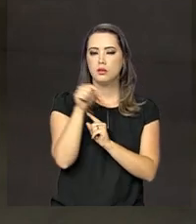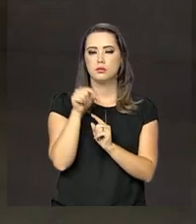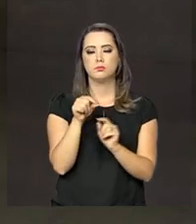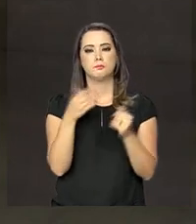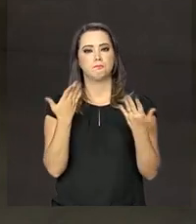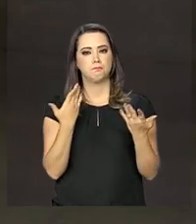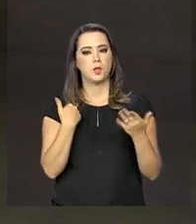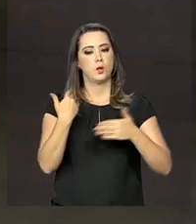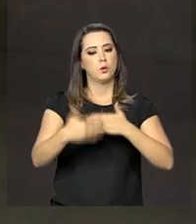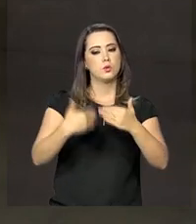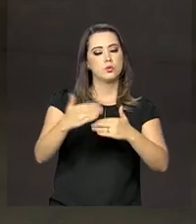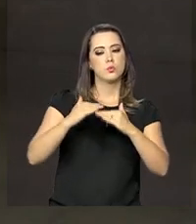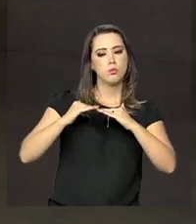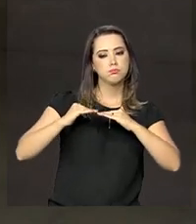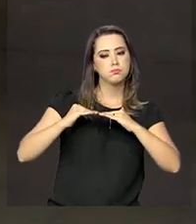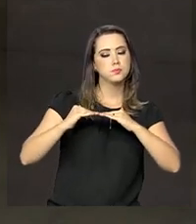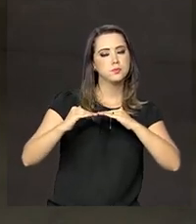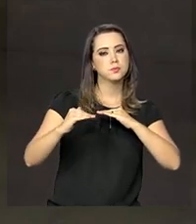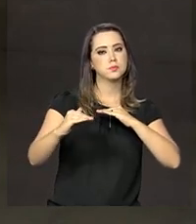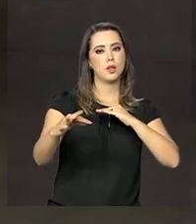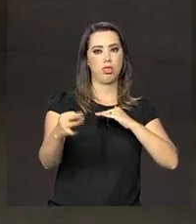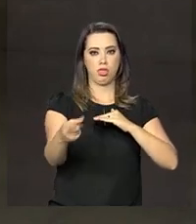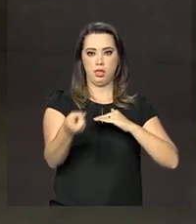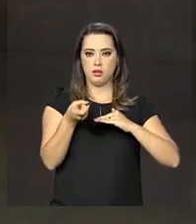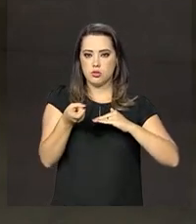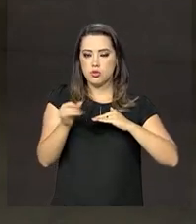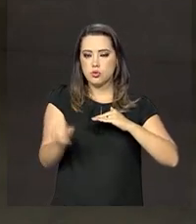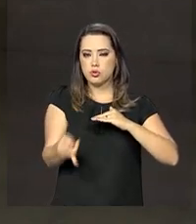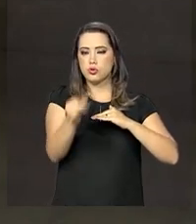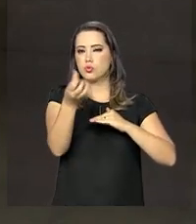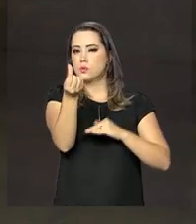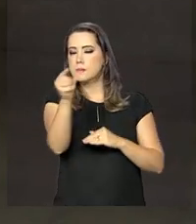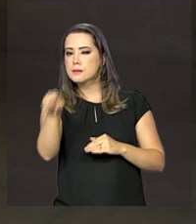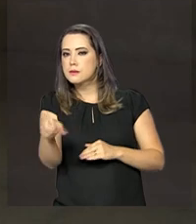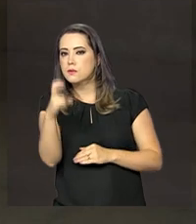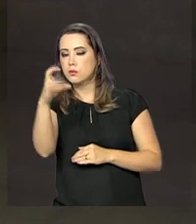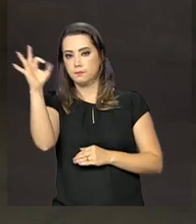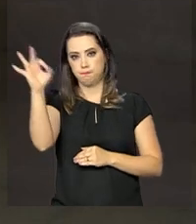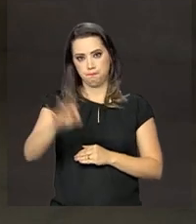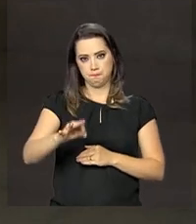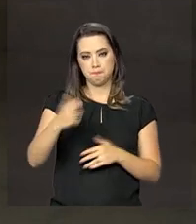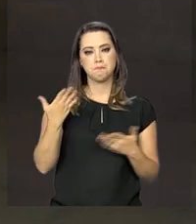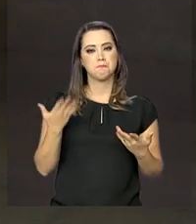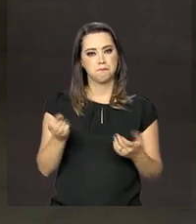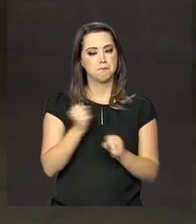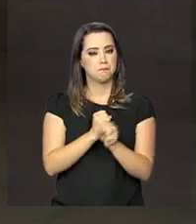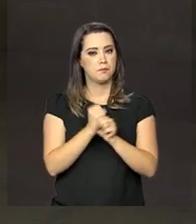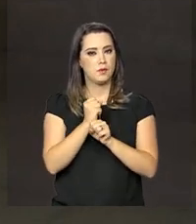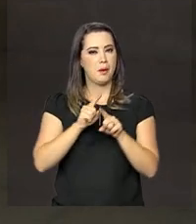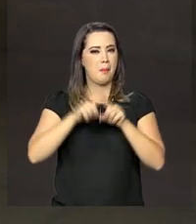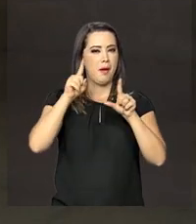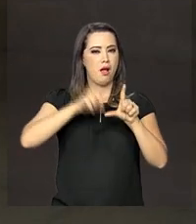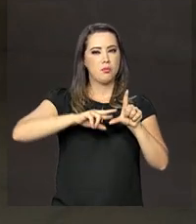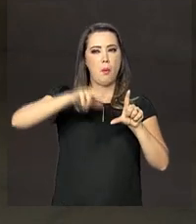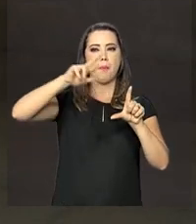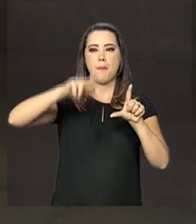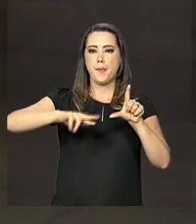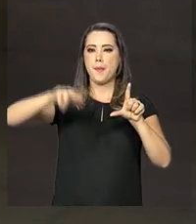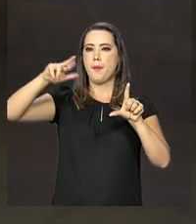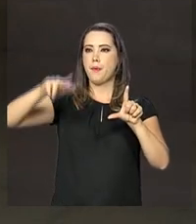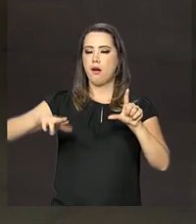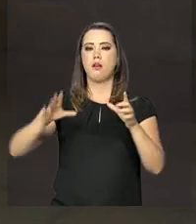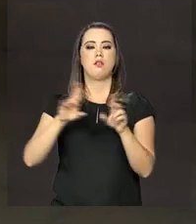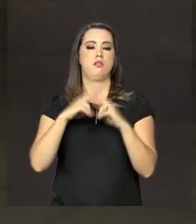definida a manutenção da taxa nesse patamar de 6,5% ao ano. Mas essa série de quatro reuniões